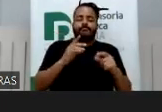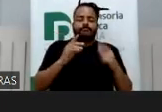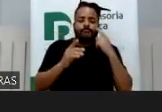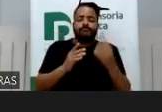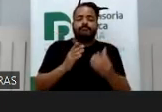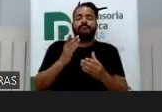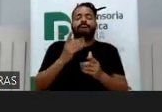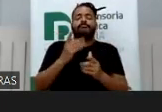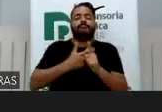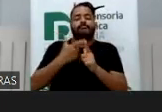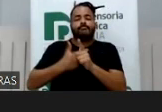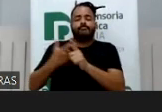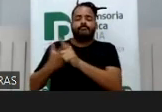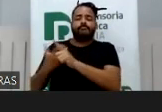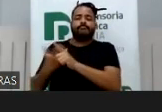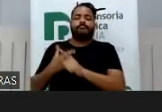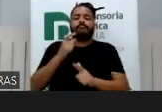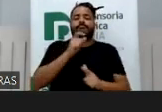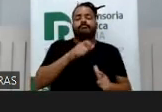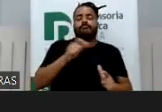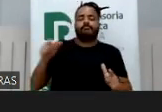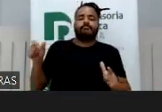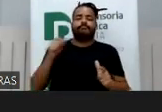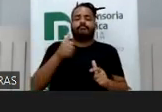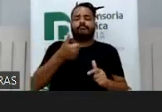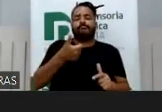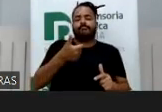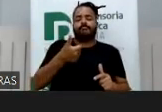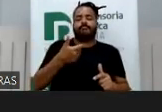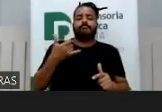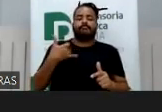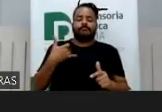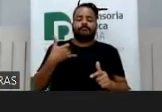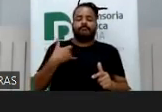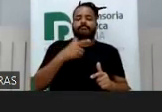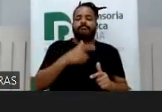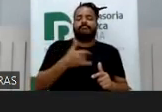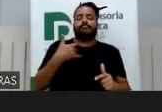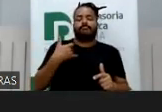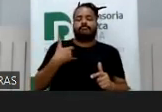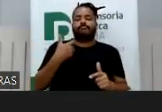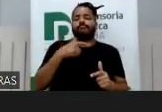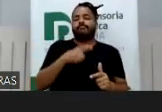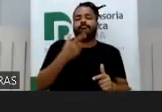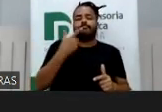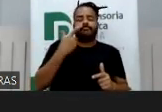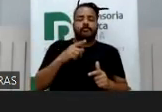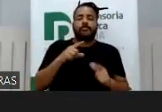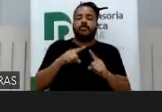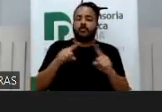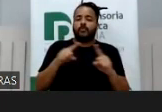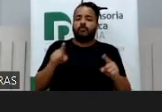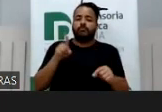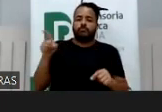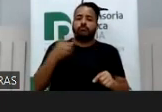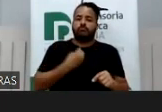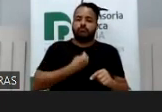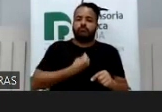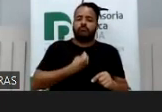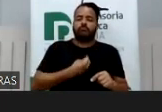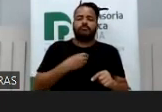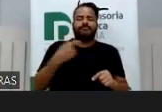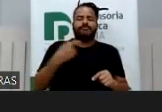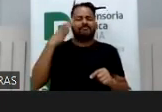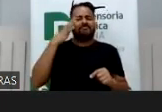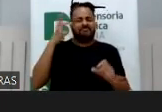multa, que eu não vou pedir busca e apreensão uma altura dessa criança com 12 anos, né, isso não foi apreciado ainda, mas está lá, e eu tenho